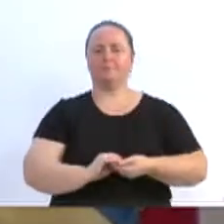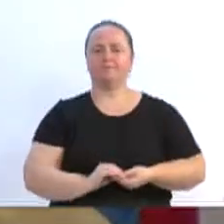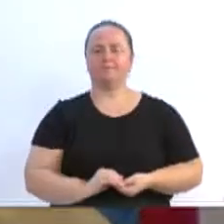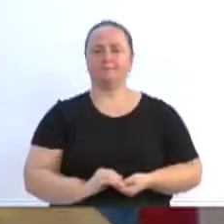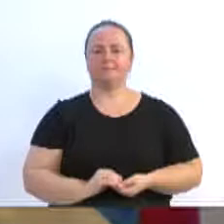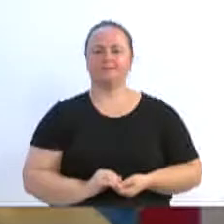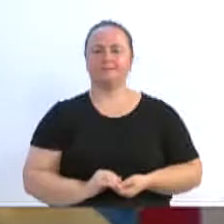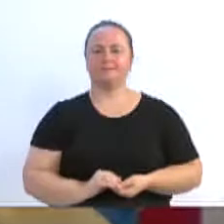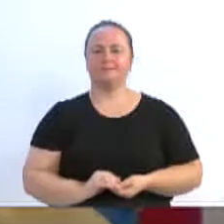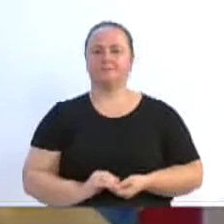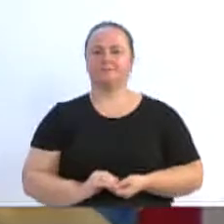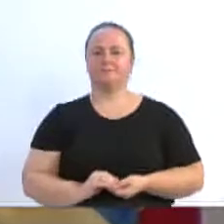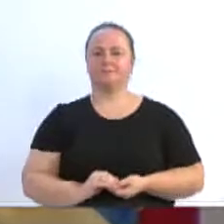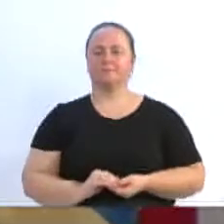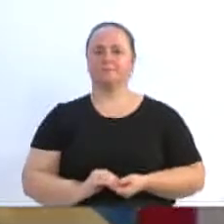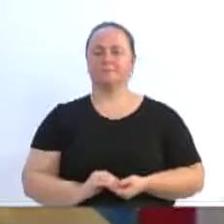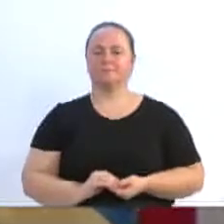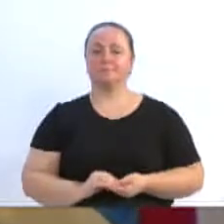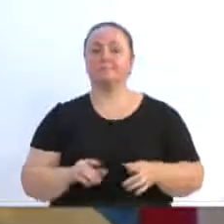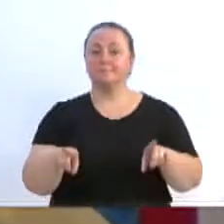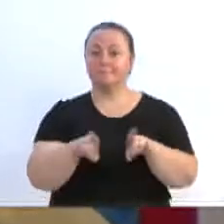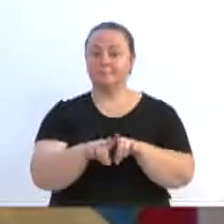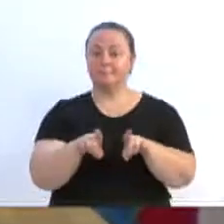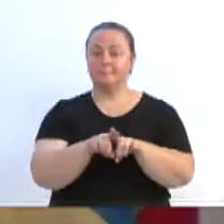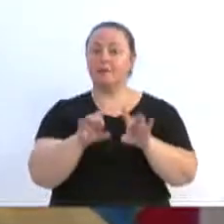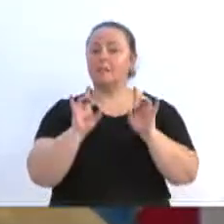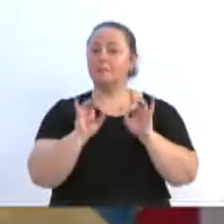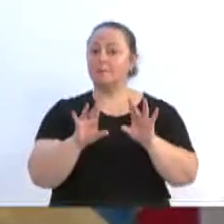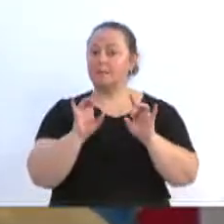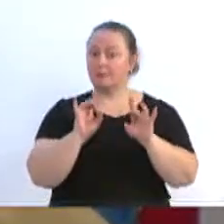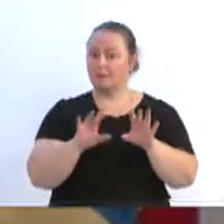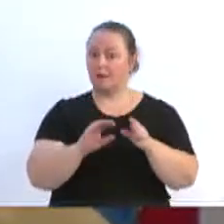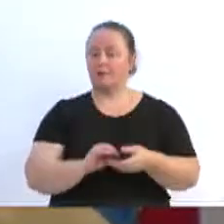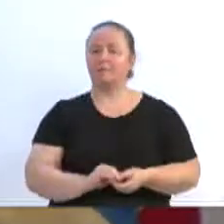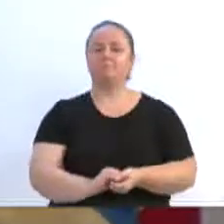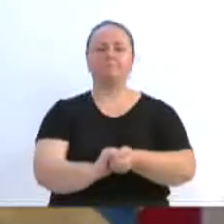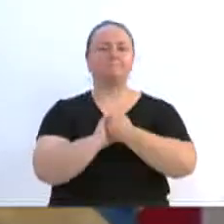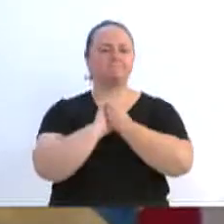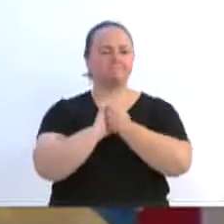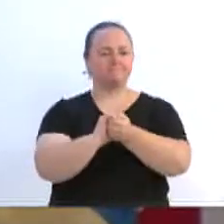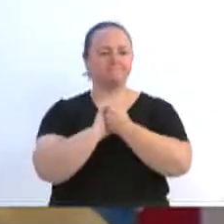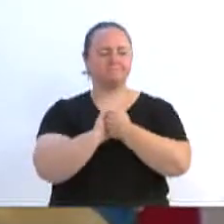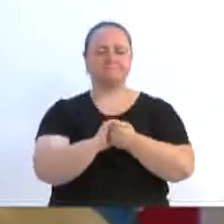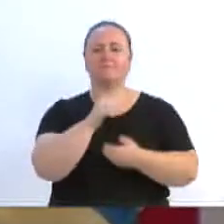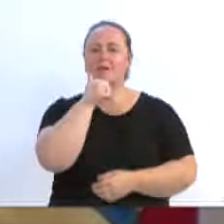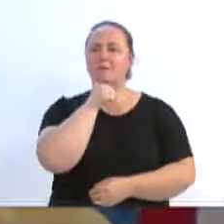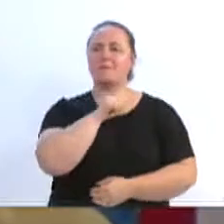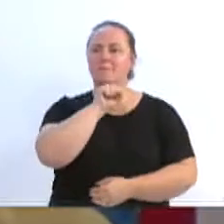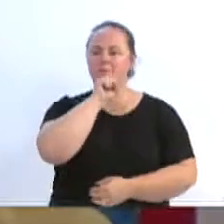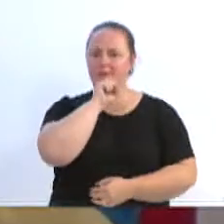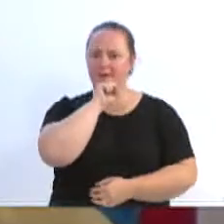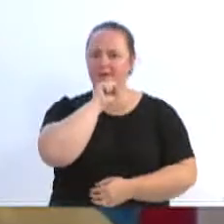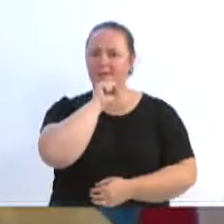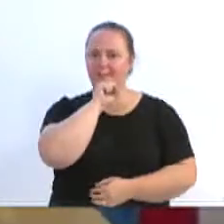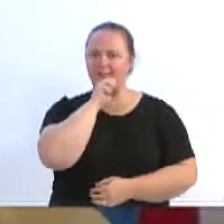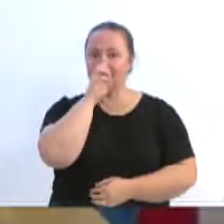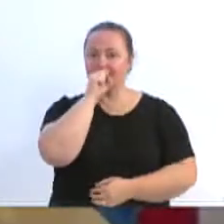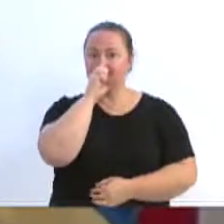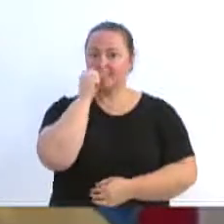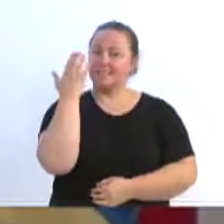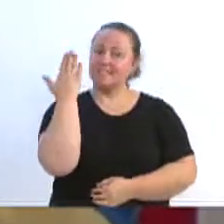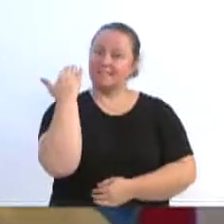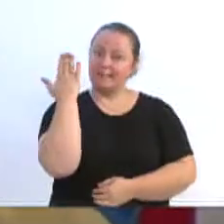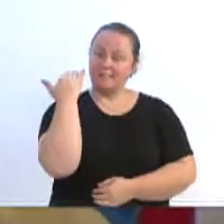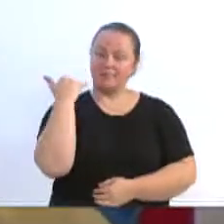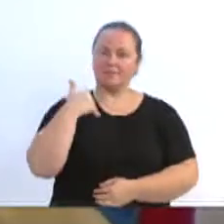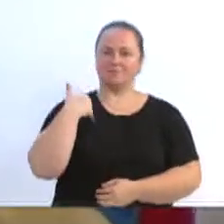gostaria que eu mostrasse a primeira foto, quero dar os parabéns à minha mãe, que nesse final de semana, nesse sábado, completou